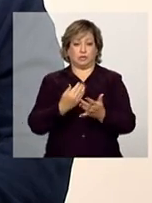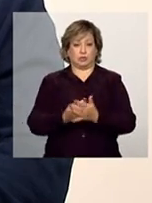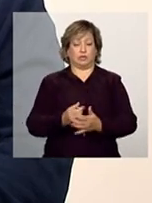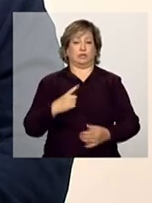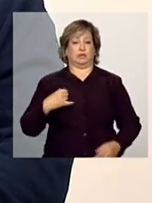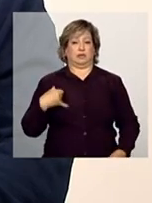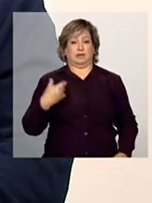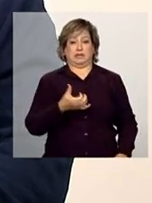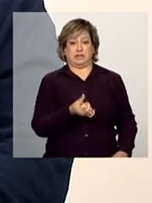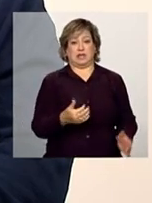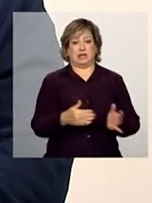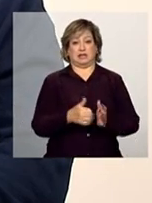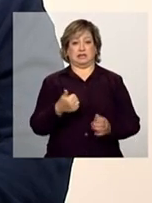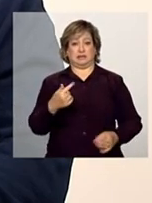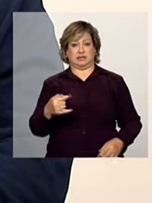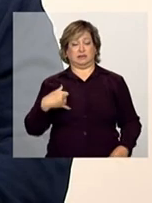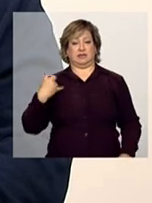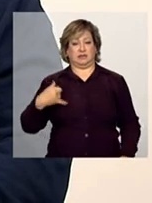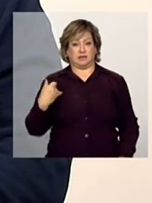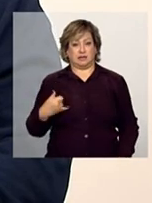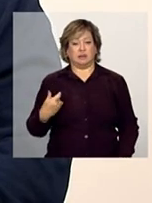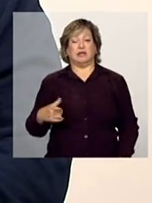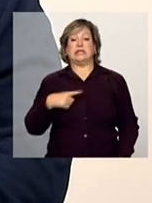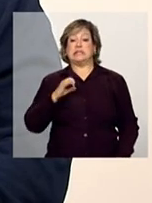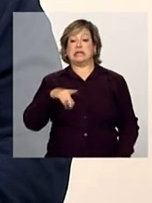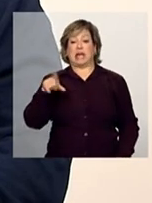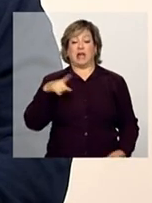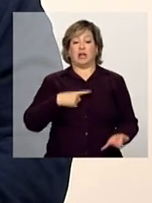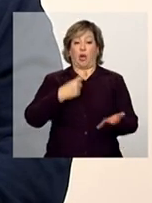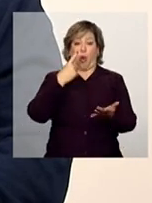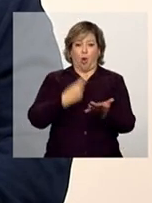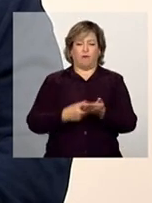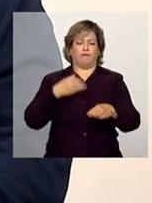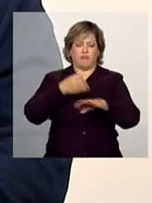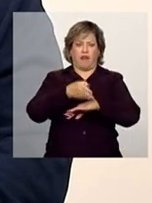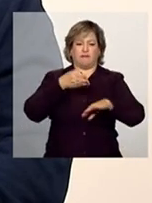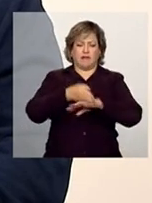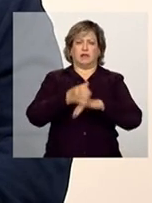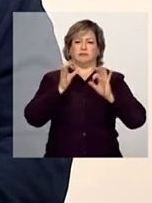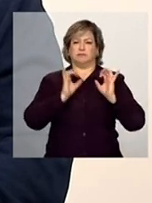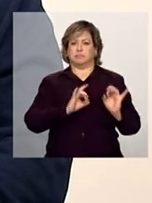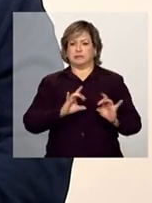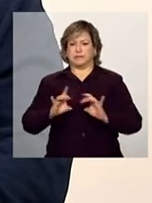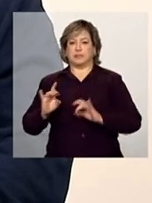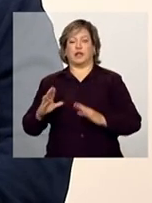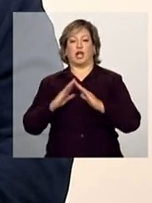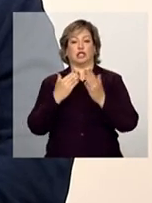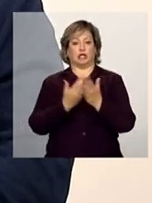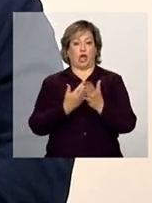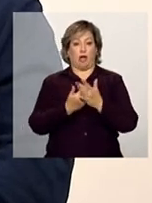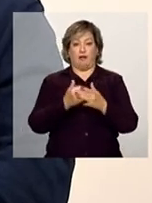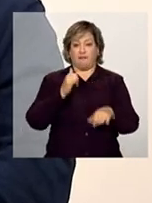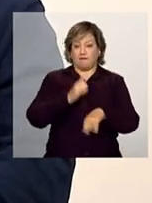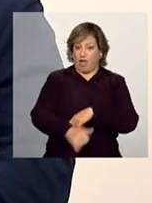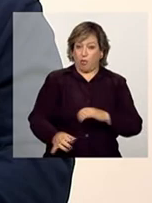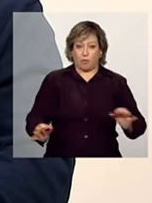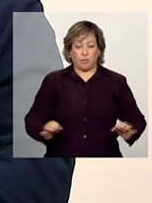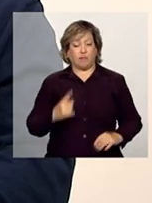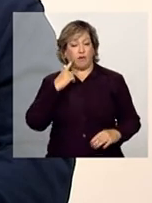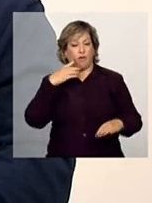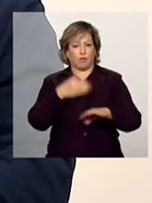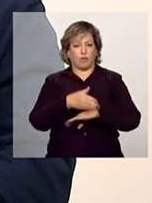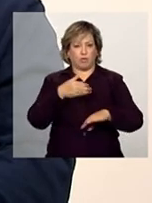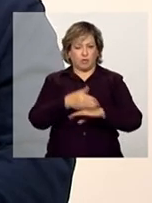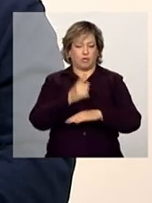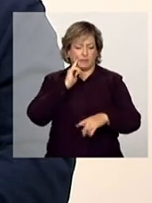conseguiu cumprir a frequência mínima exigida ou não. Quando ele consegue, quando é apurado, quando é observado